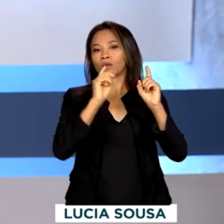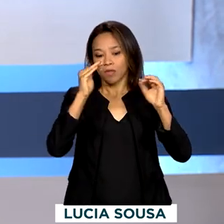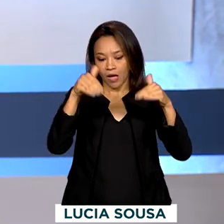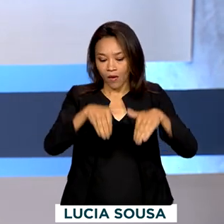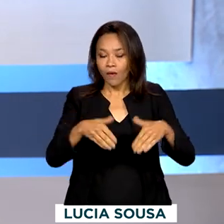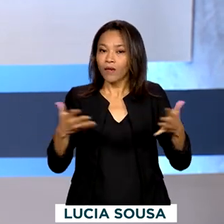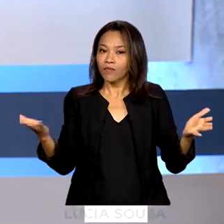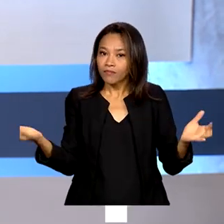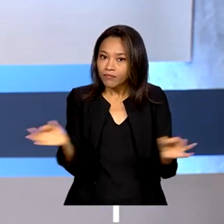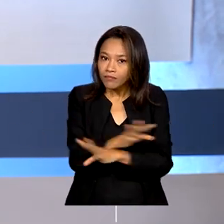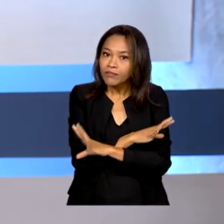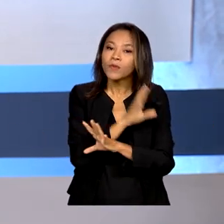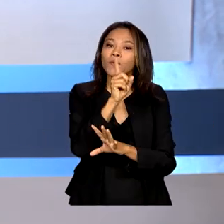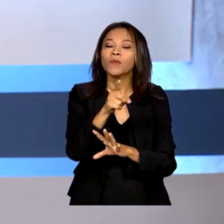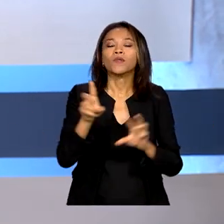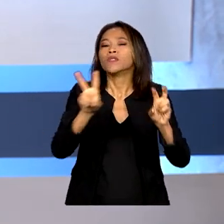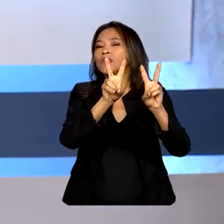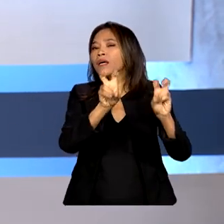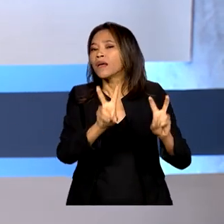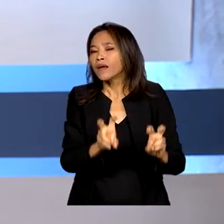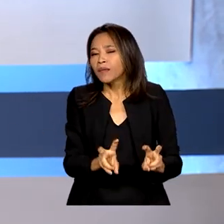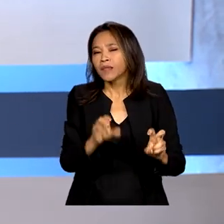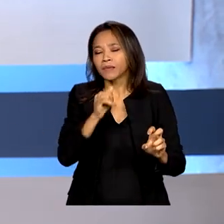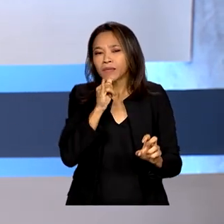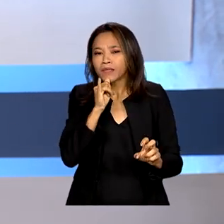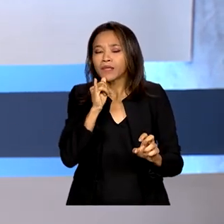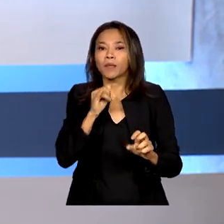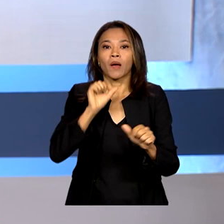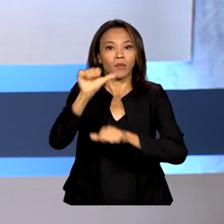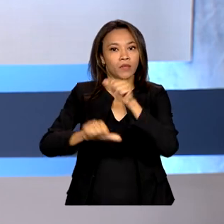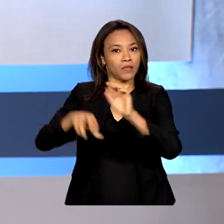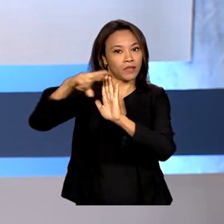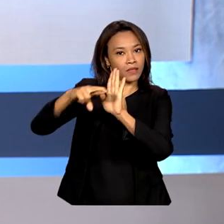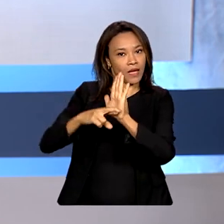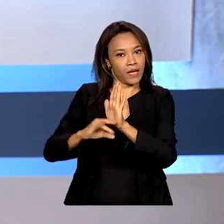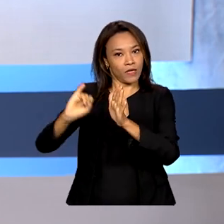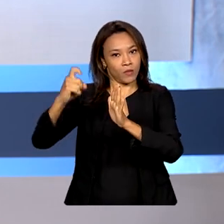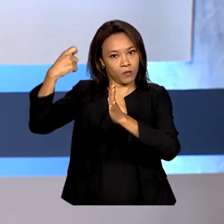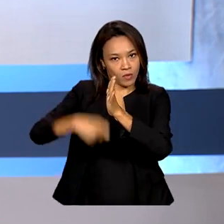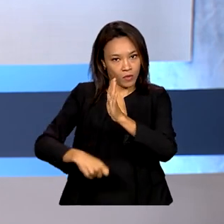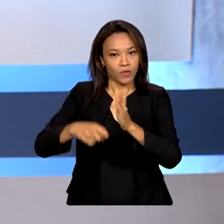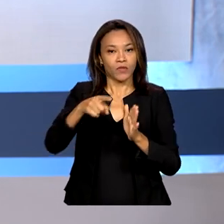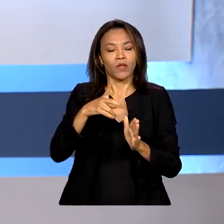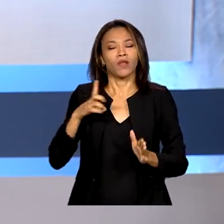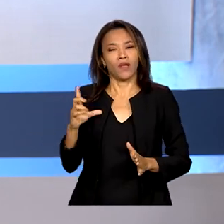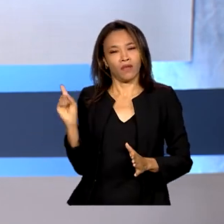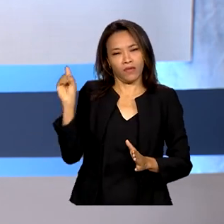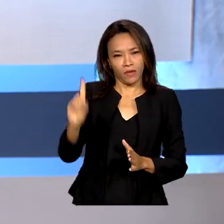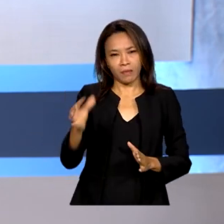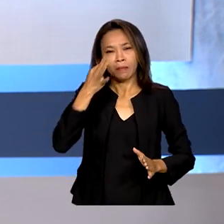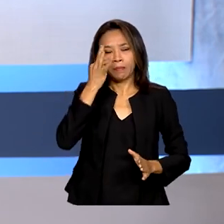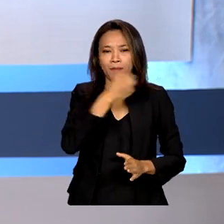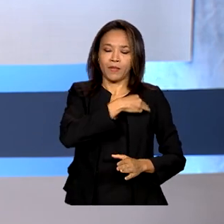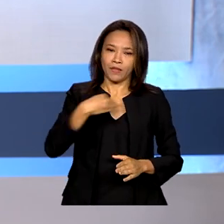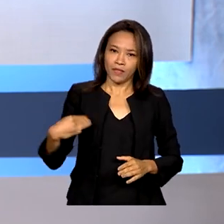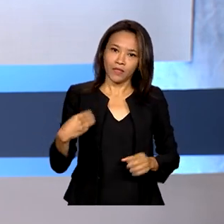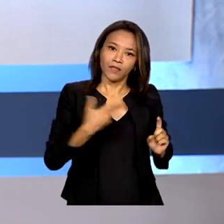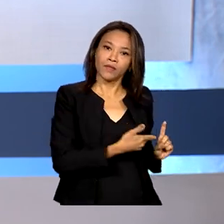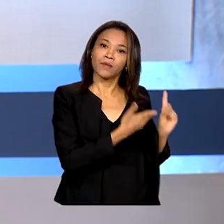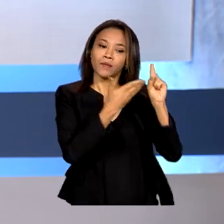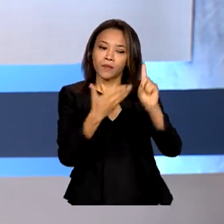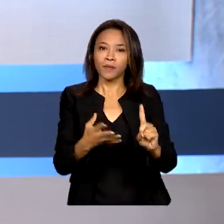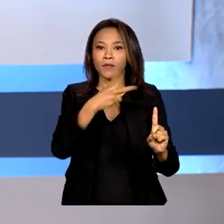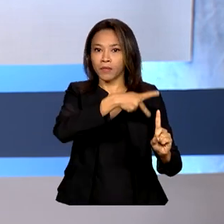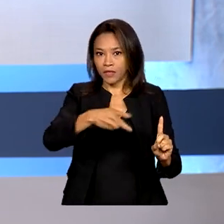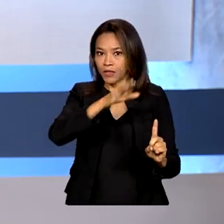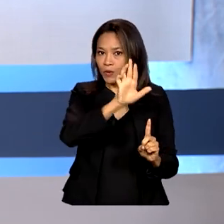debates sobre temas prioritários, como a reforma tributária. O evento contou com a presença de ministros e do presidente Lula, que